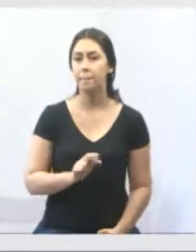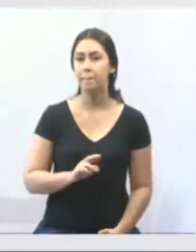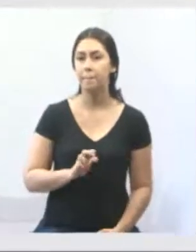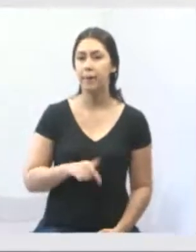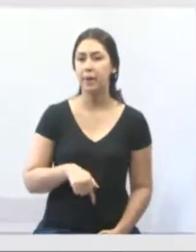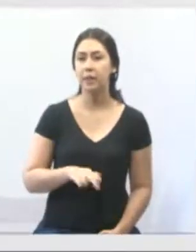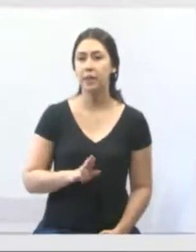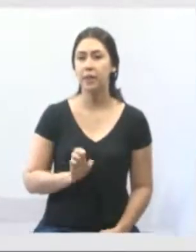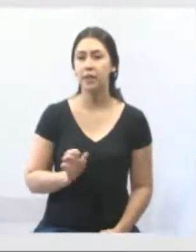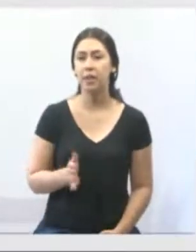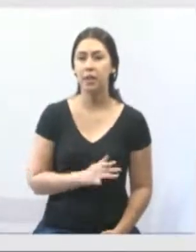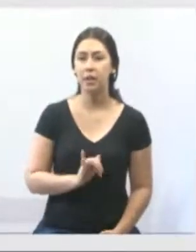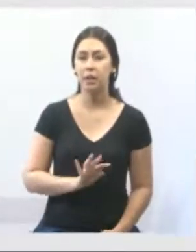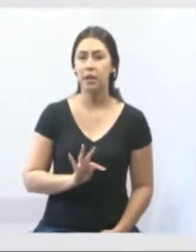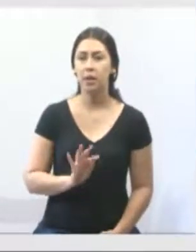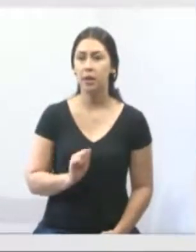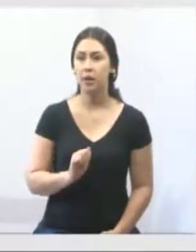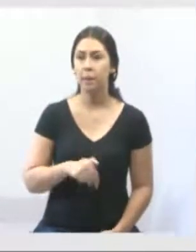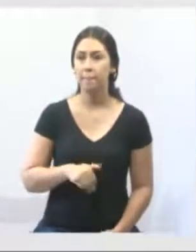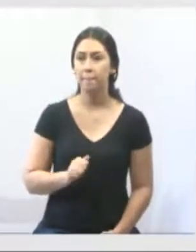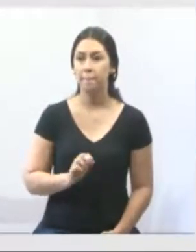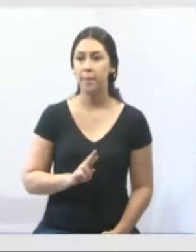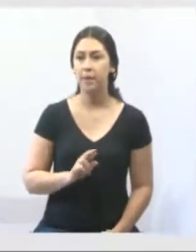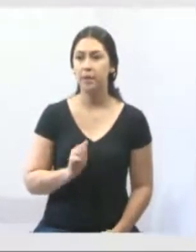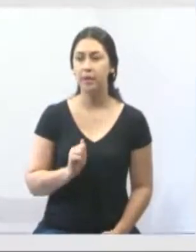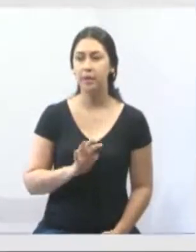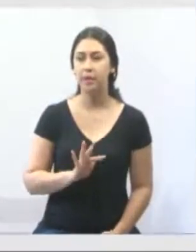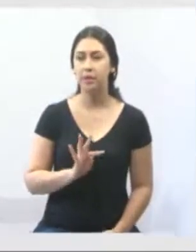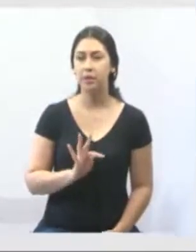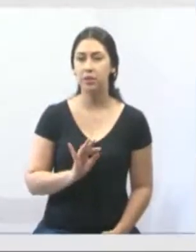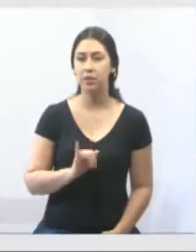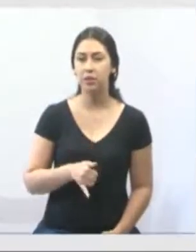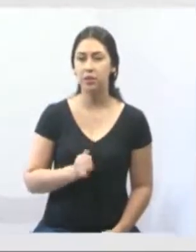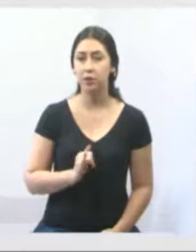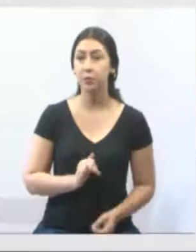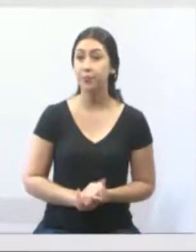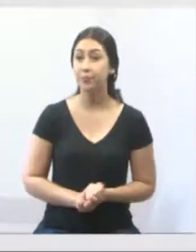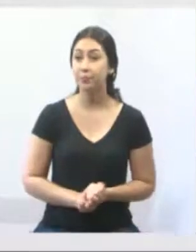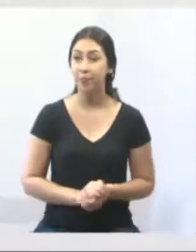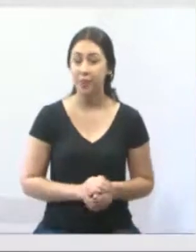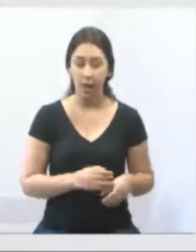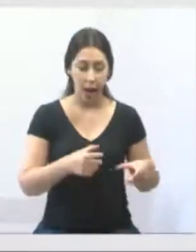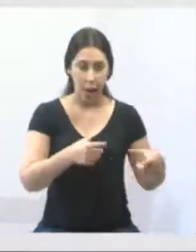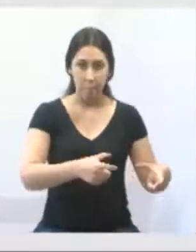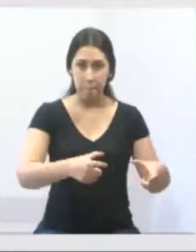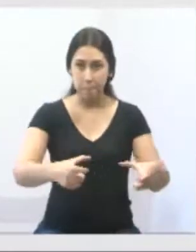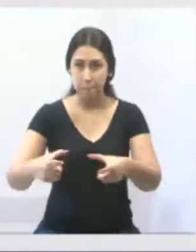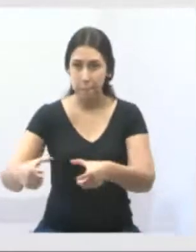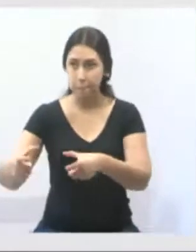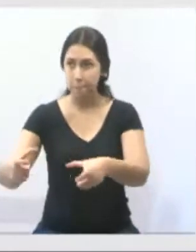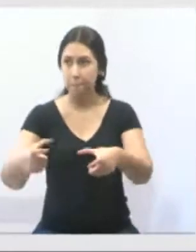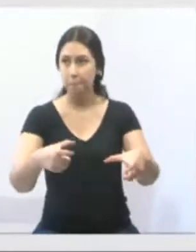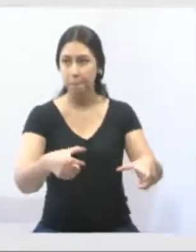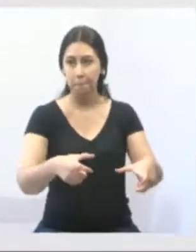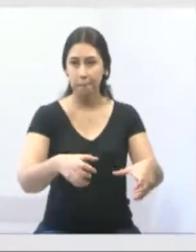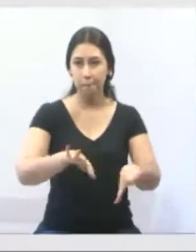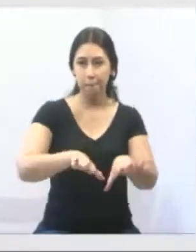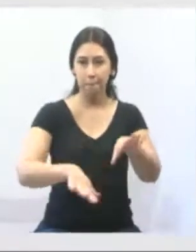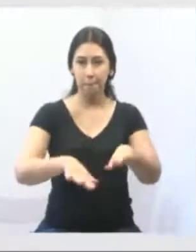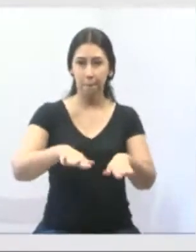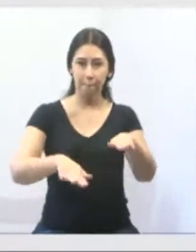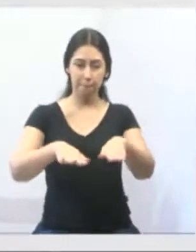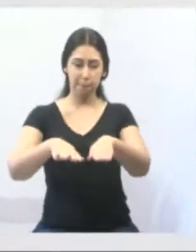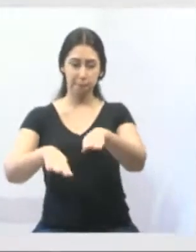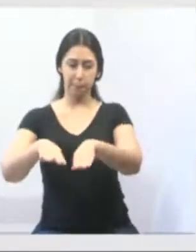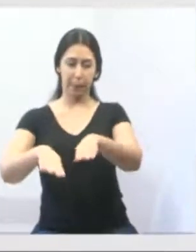ali estão todos deslocados. É que pela foto não dá para ver muito bem, mas estão muito deslocados, eu